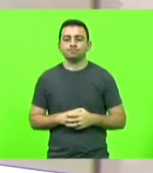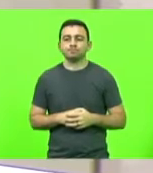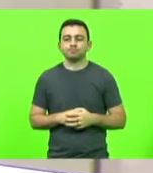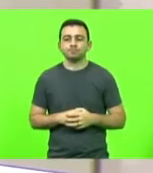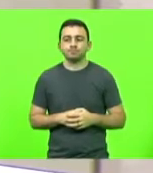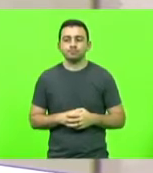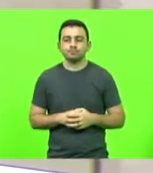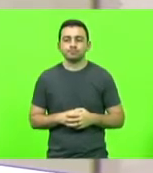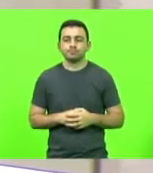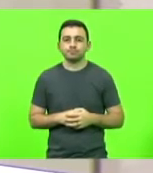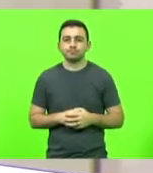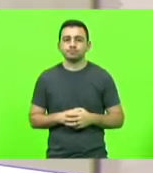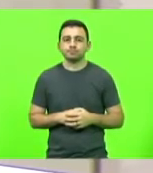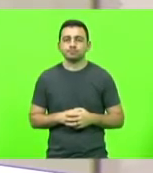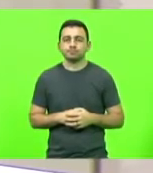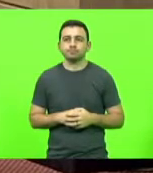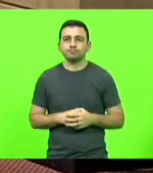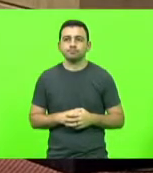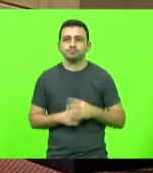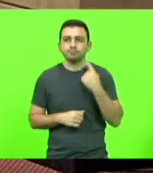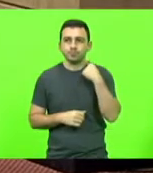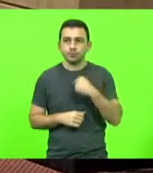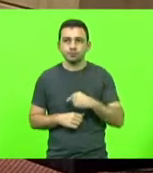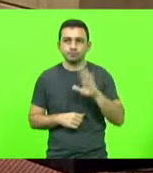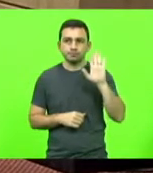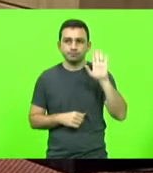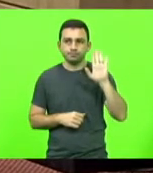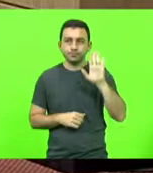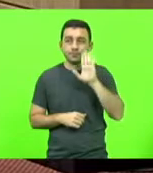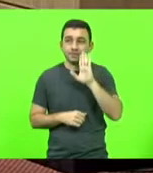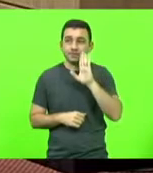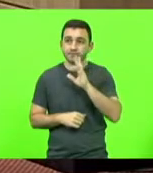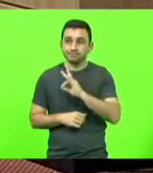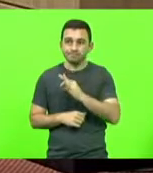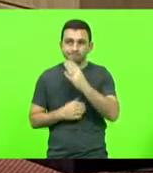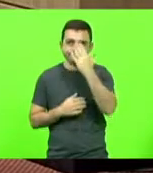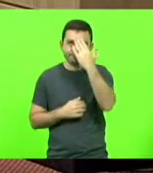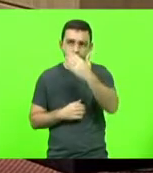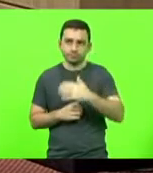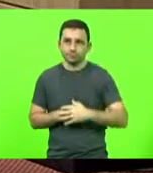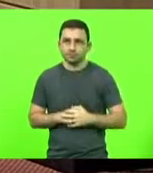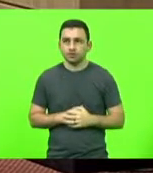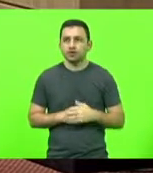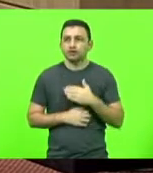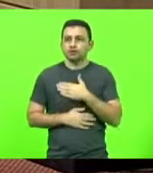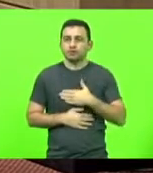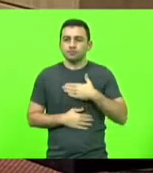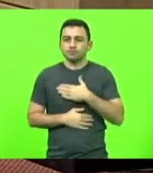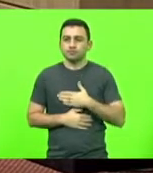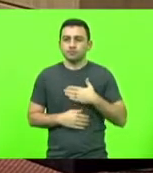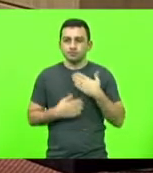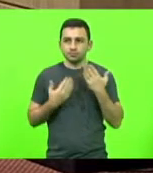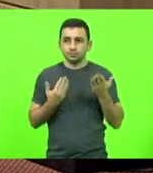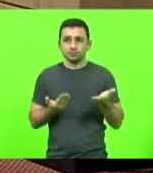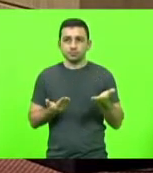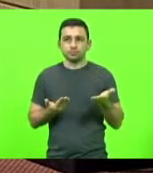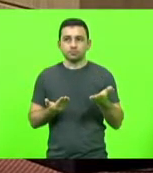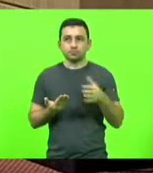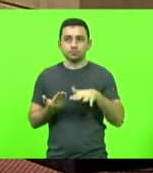Deputado Silvio. Obrigado, deputado Berlanda. Minha saudação à V. Exª, aos demais